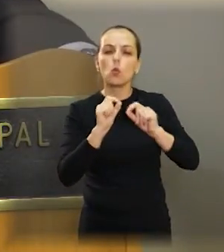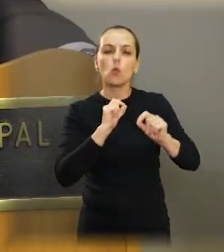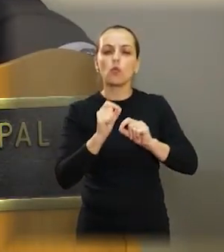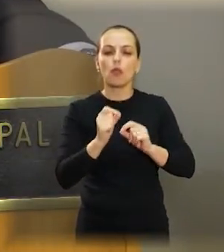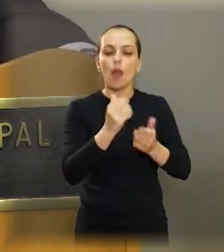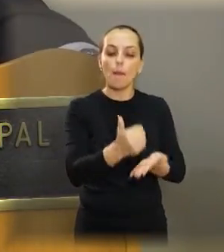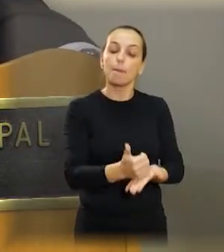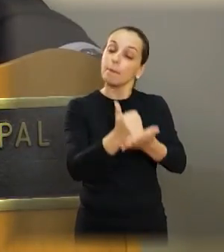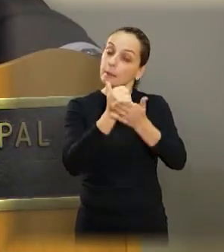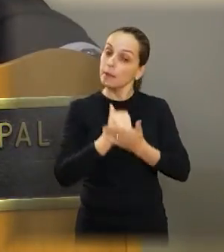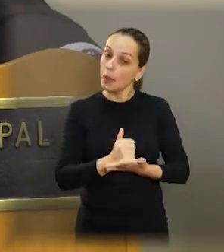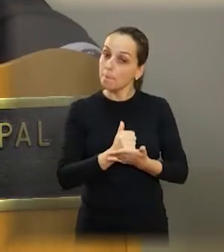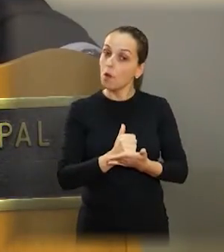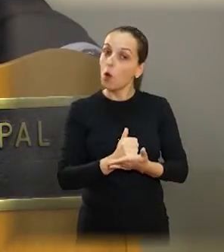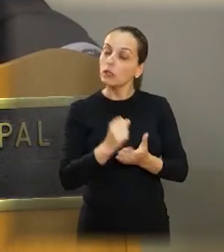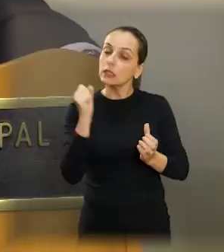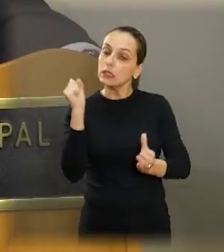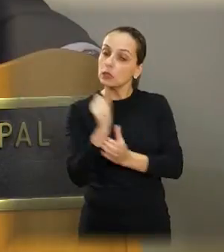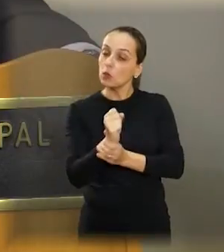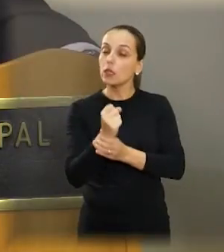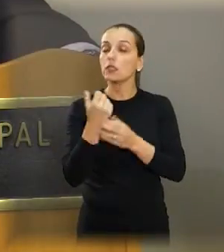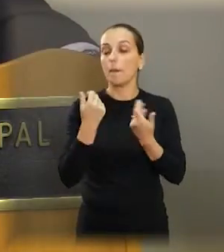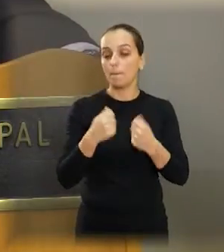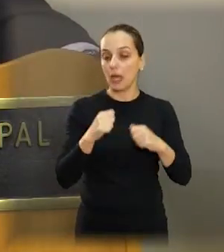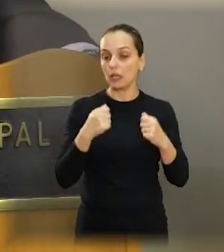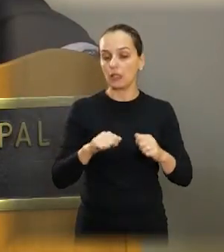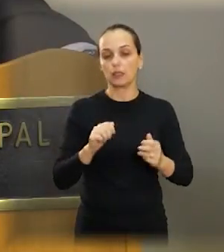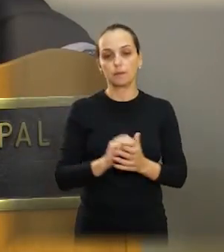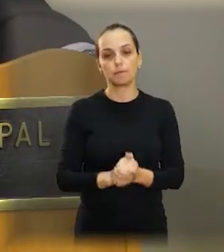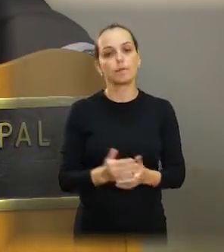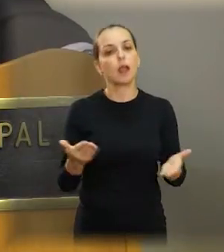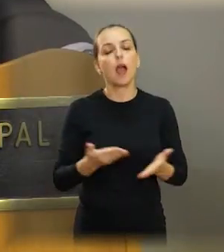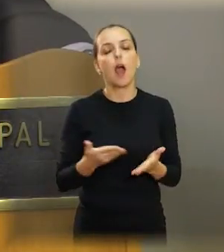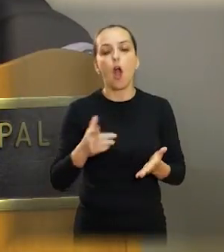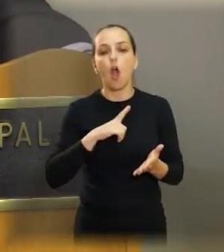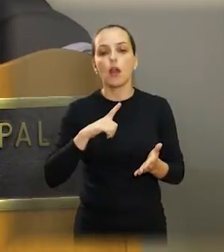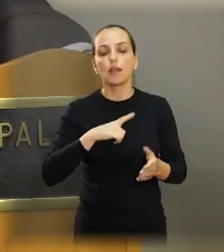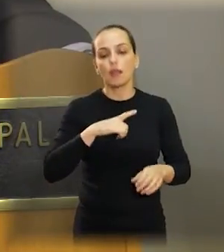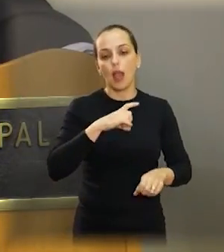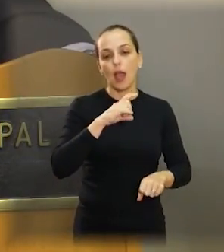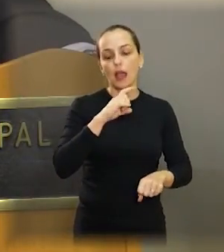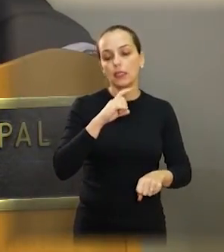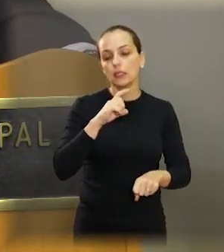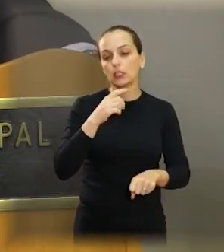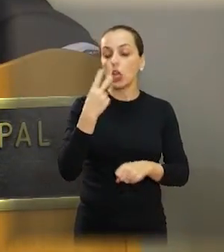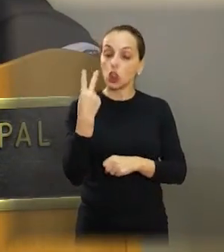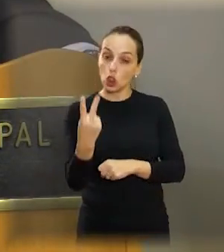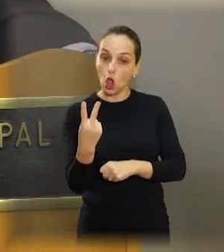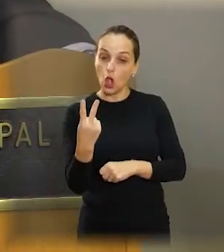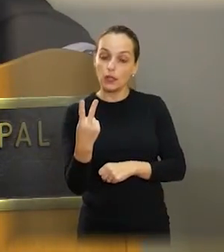apoio, essa segurança máxima. E agora tem dois banheiros, tem dois...